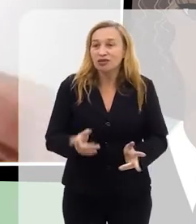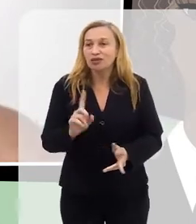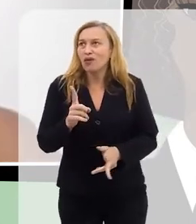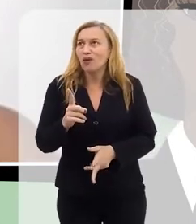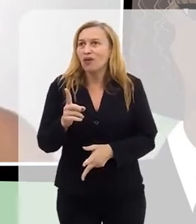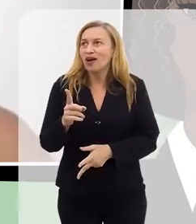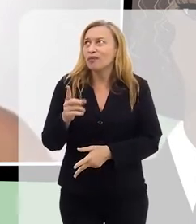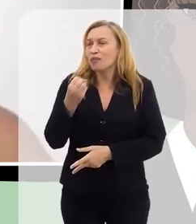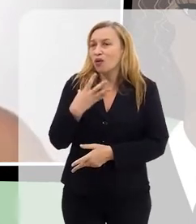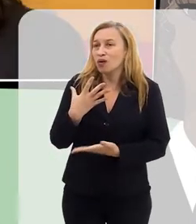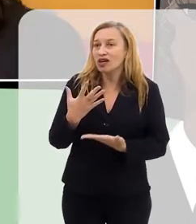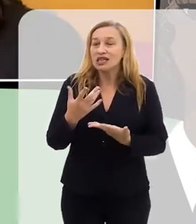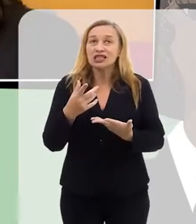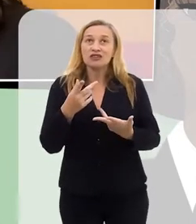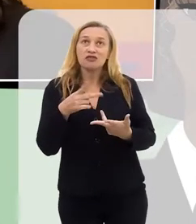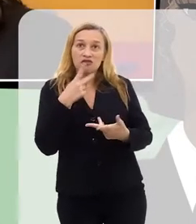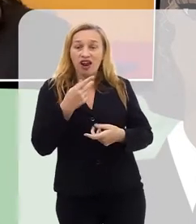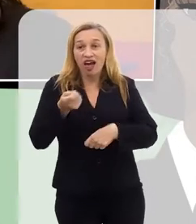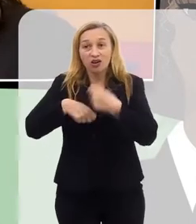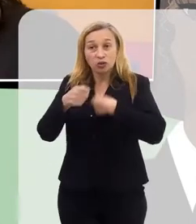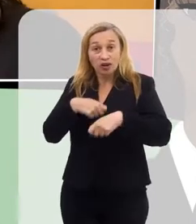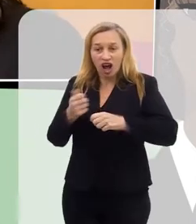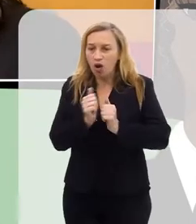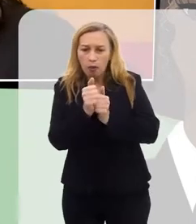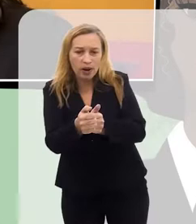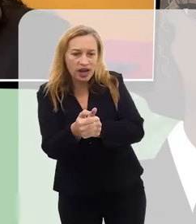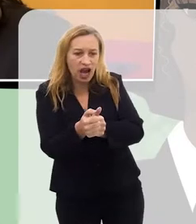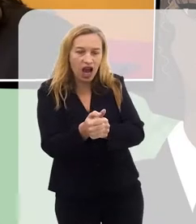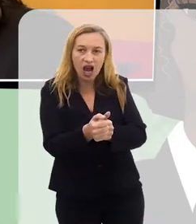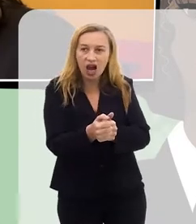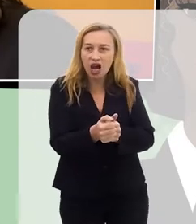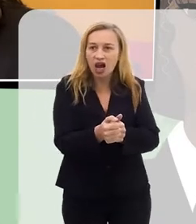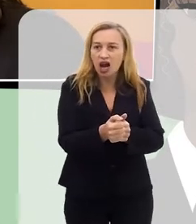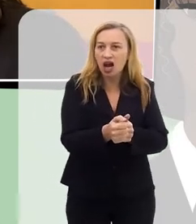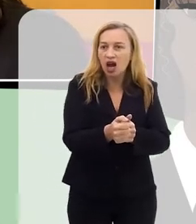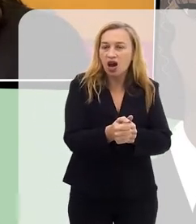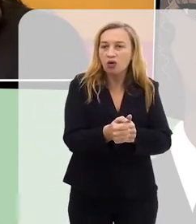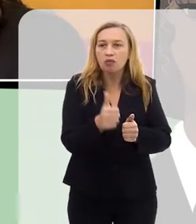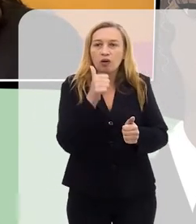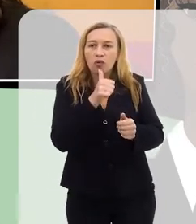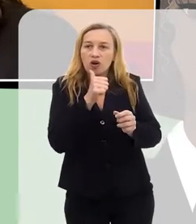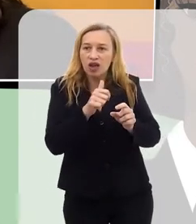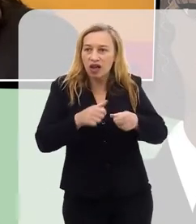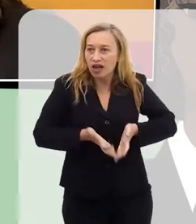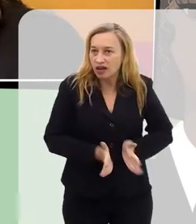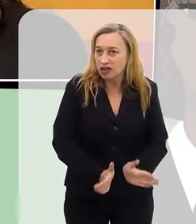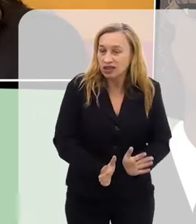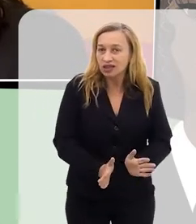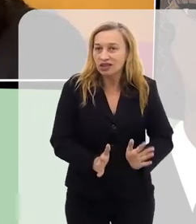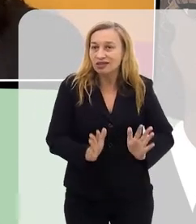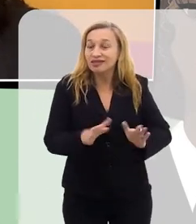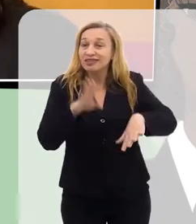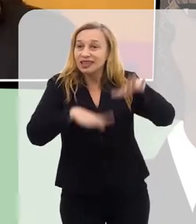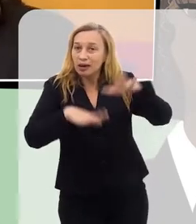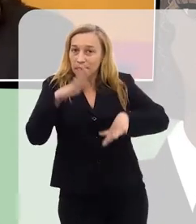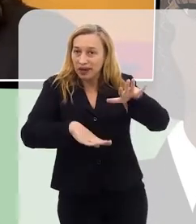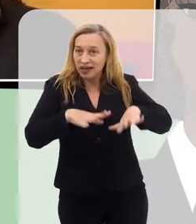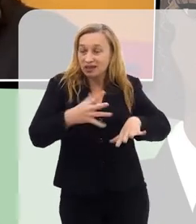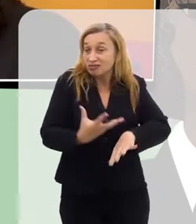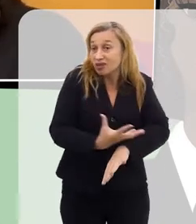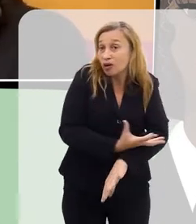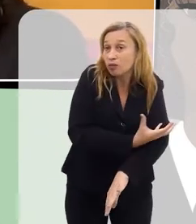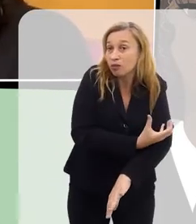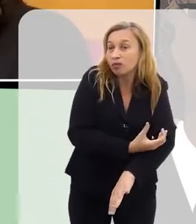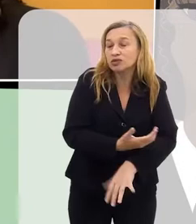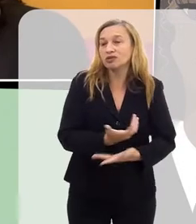economicamente, né? Assim, acompanhar um parto depende de muita disponibilidade emocional,